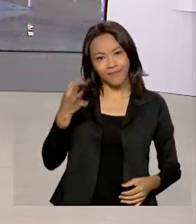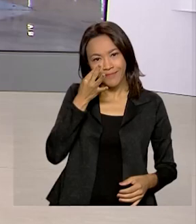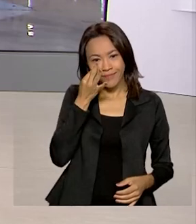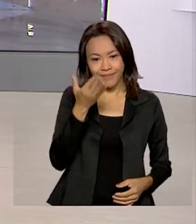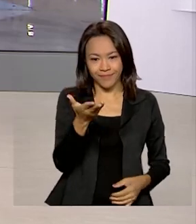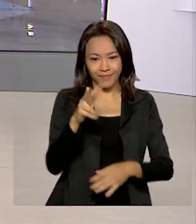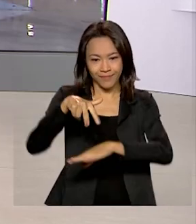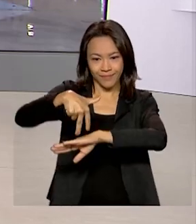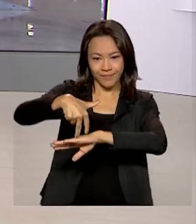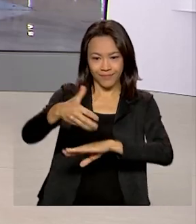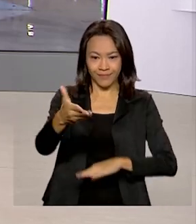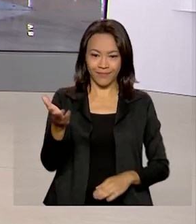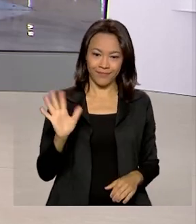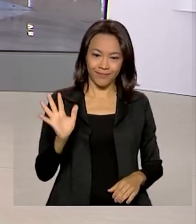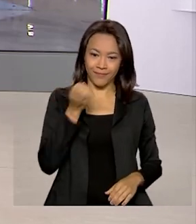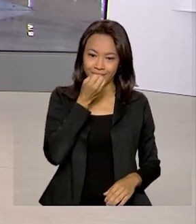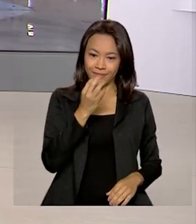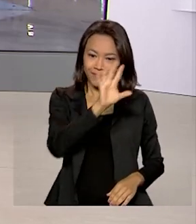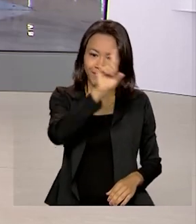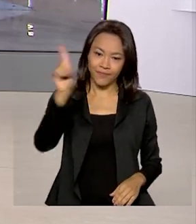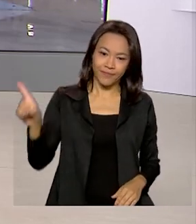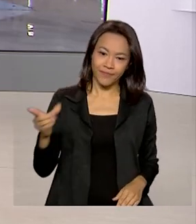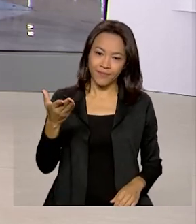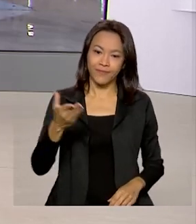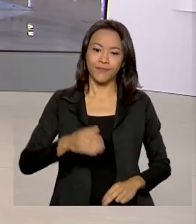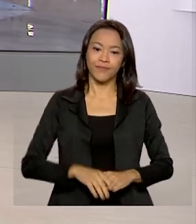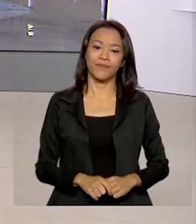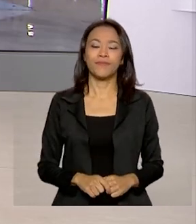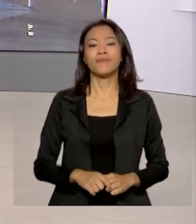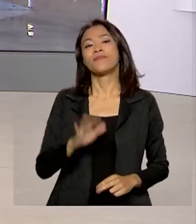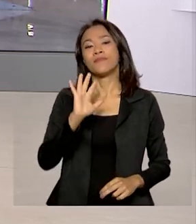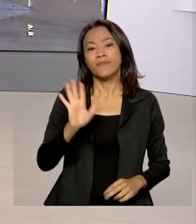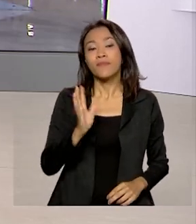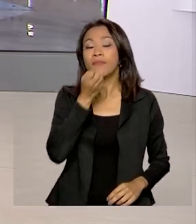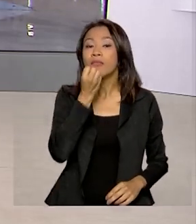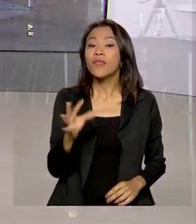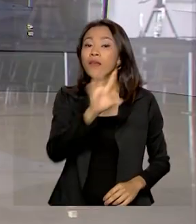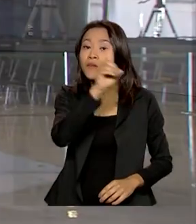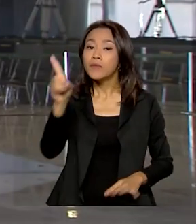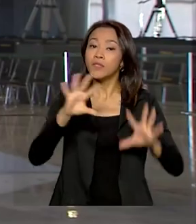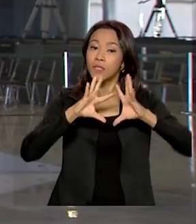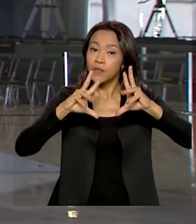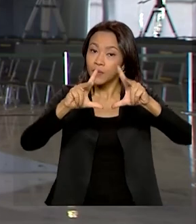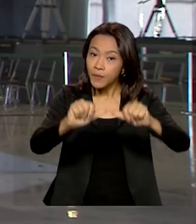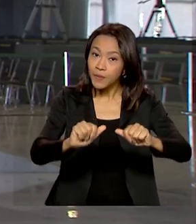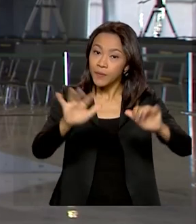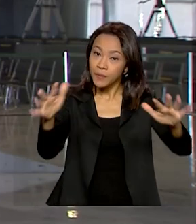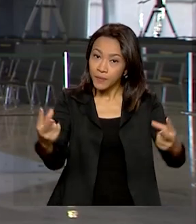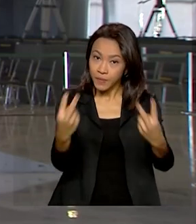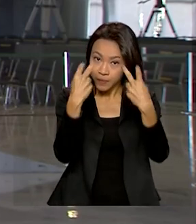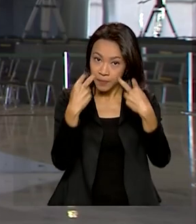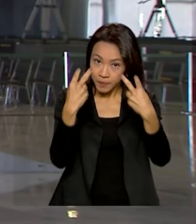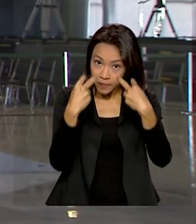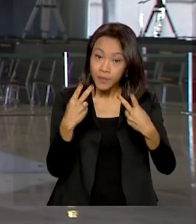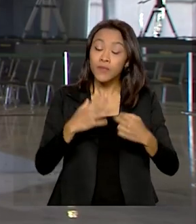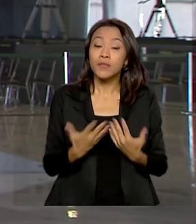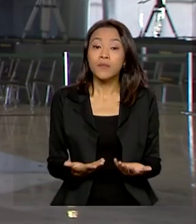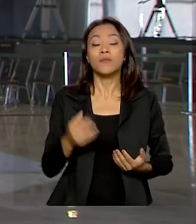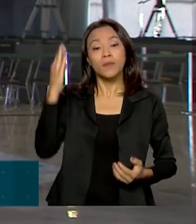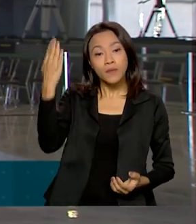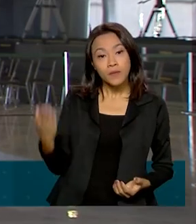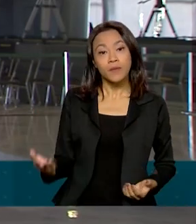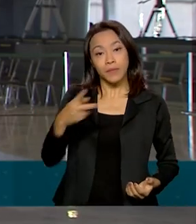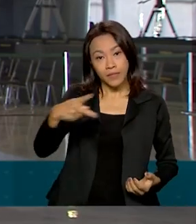Queiroz. Oi Glauco, bom dia pra você. Bom dia Luciana, bom dia a todos. Isso mesmo, o presidente Bolsonaro vai